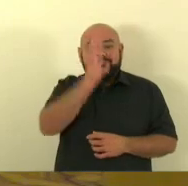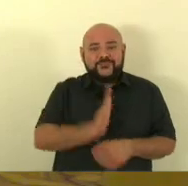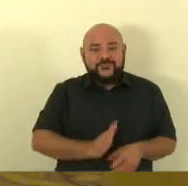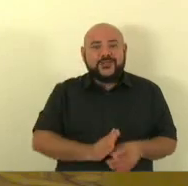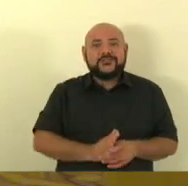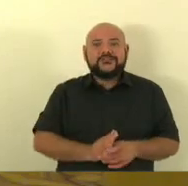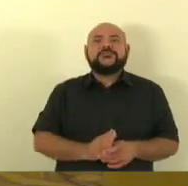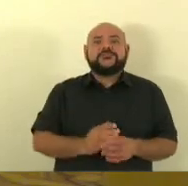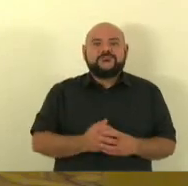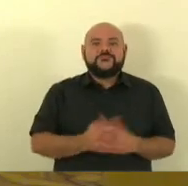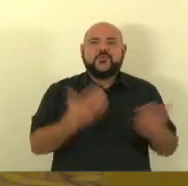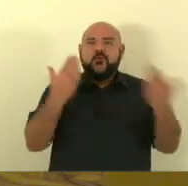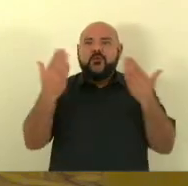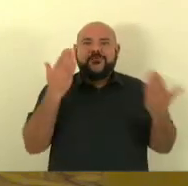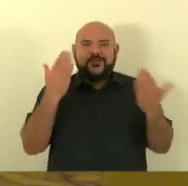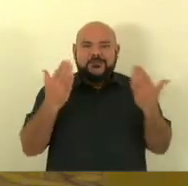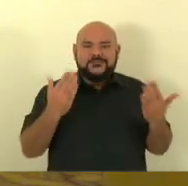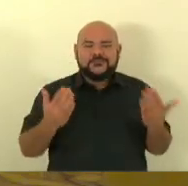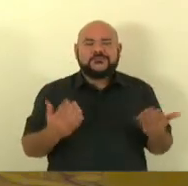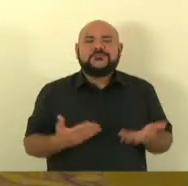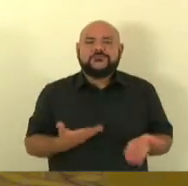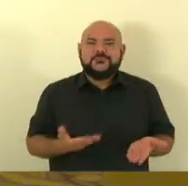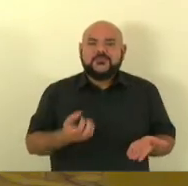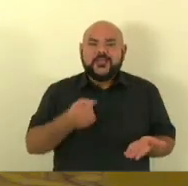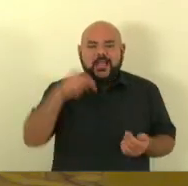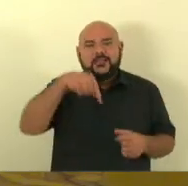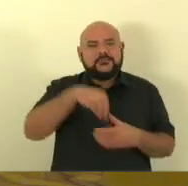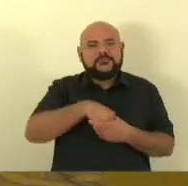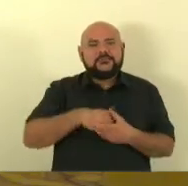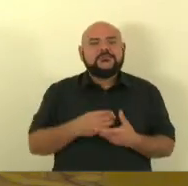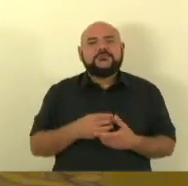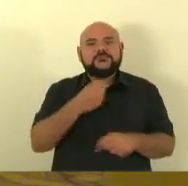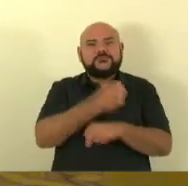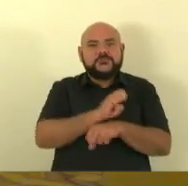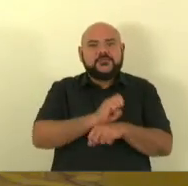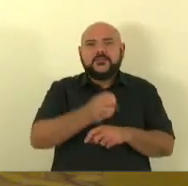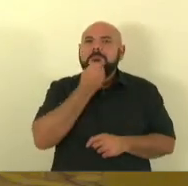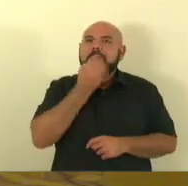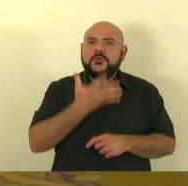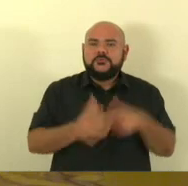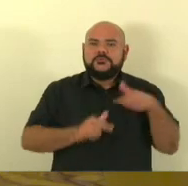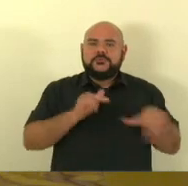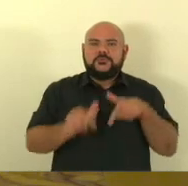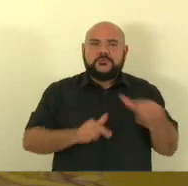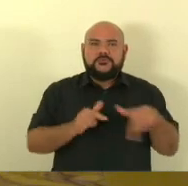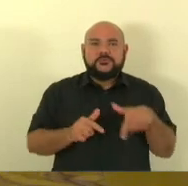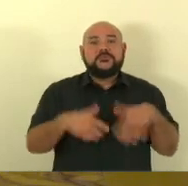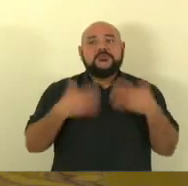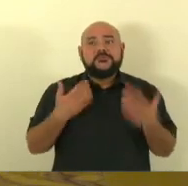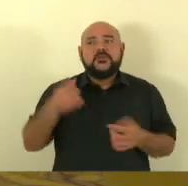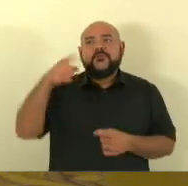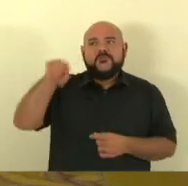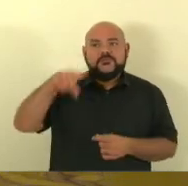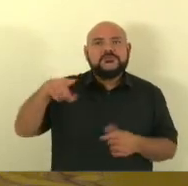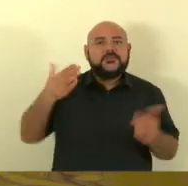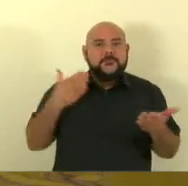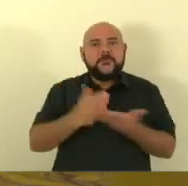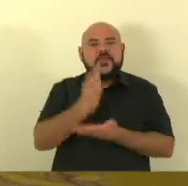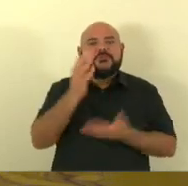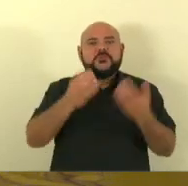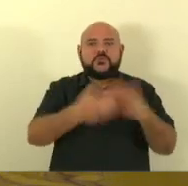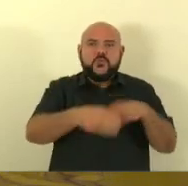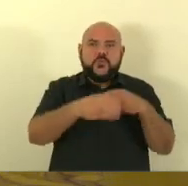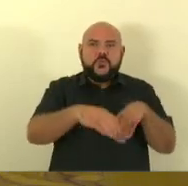altíssima qualidade então não temos justificativa quem passa num concurso desse está qualificado